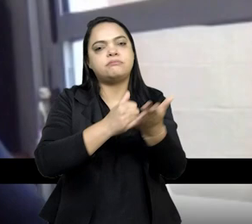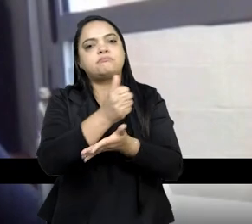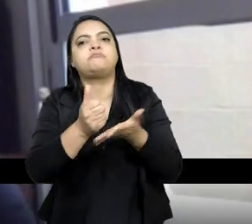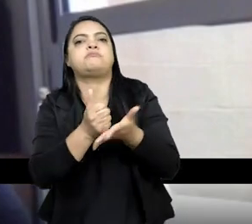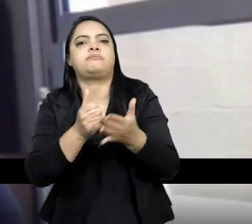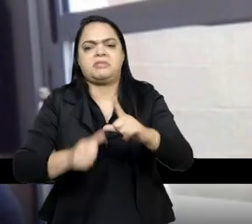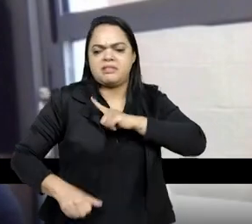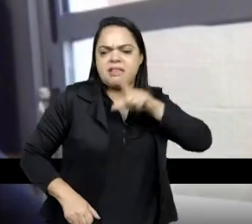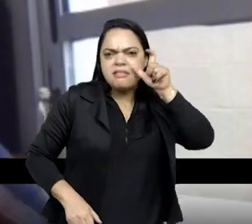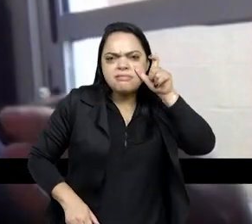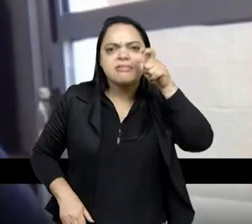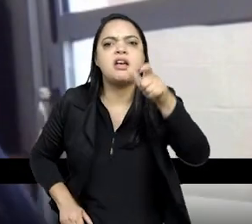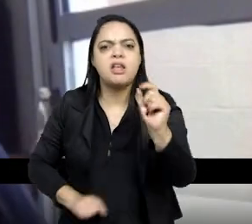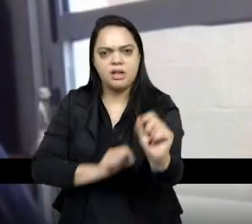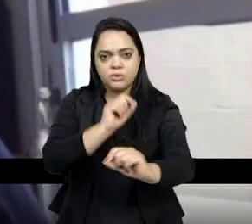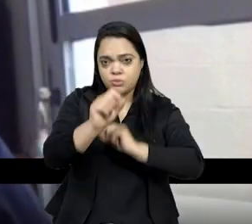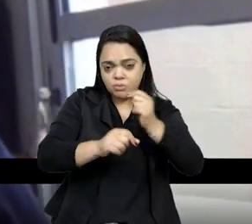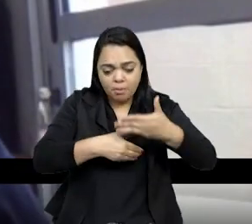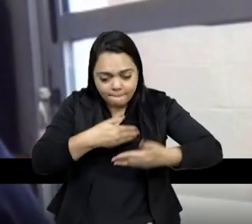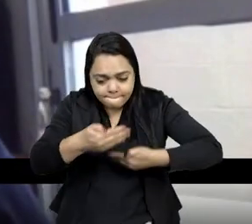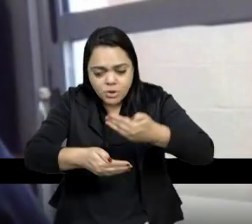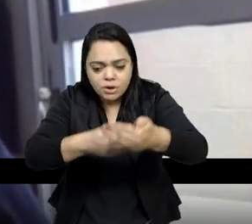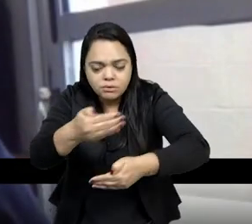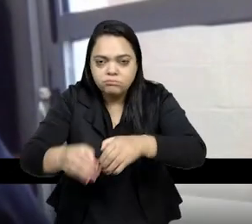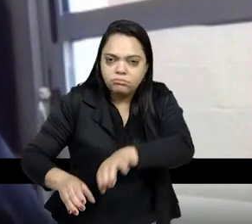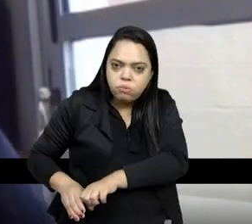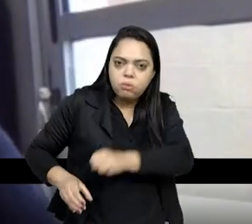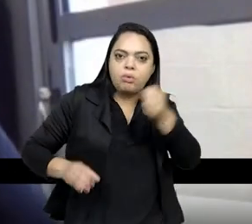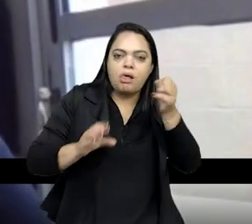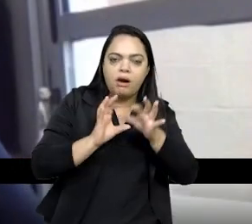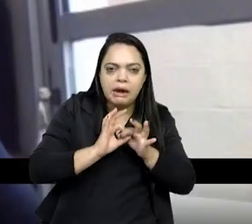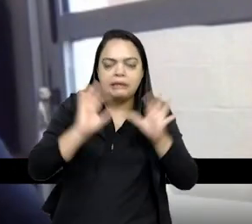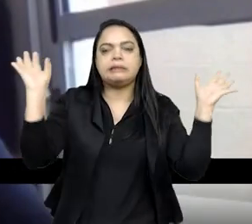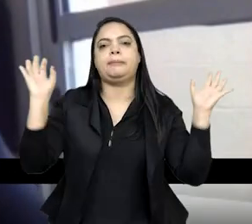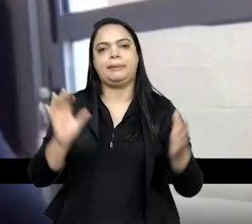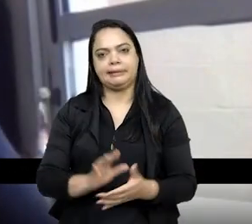básica teriam interesse nesse processo de independência